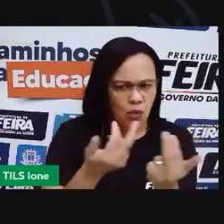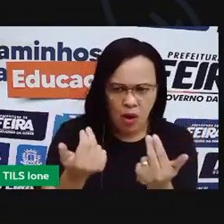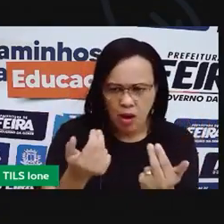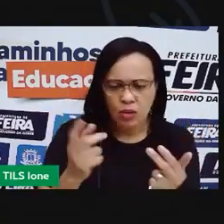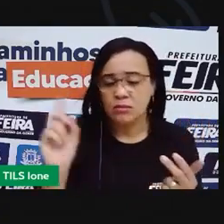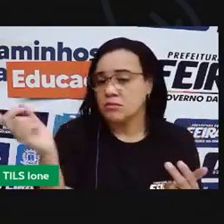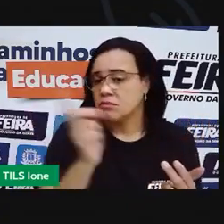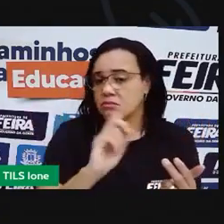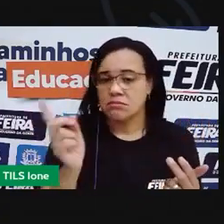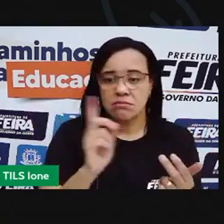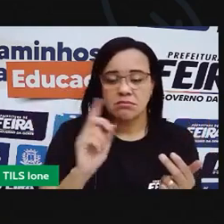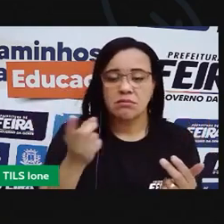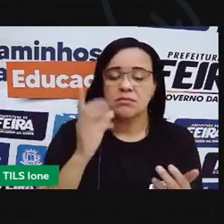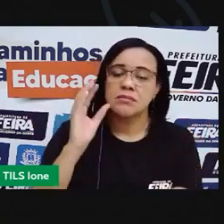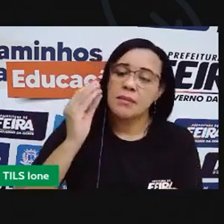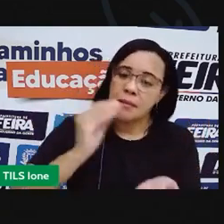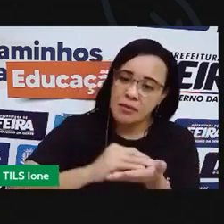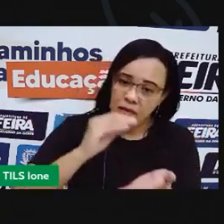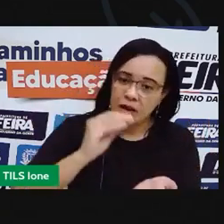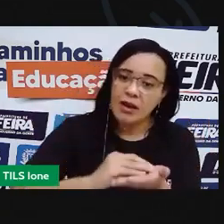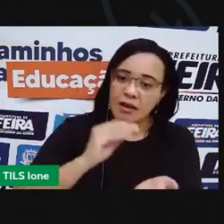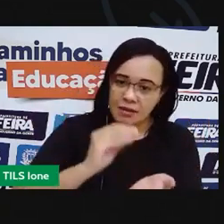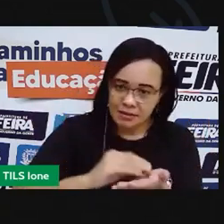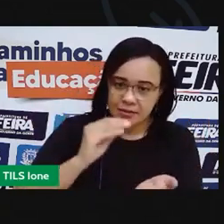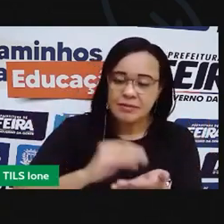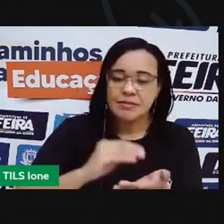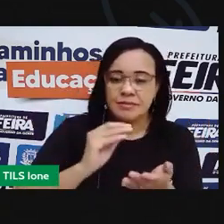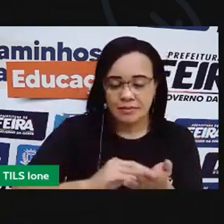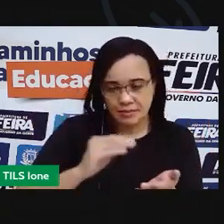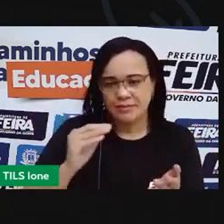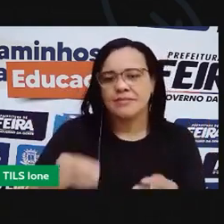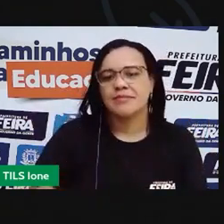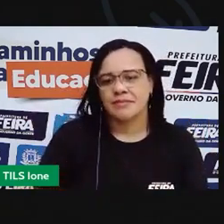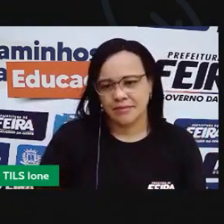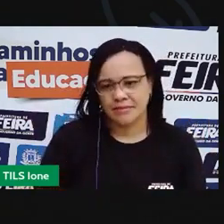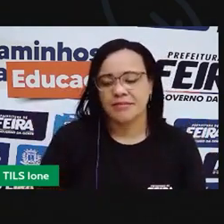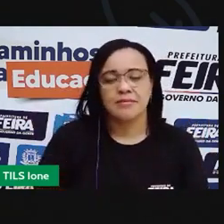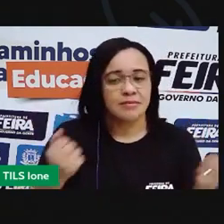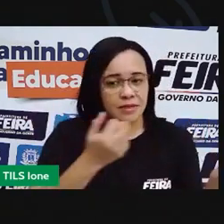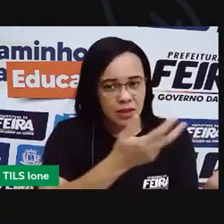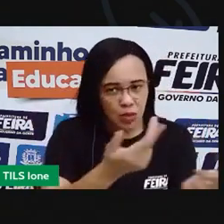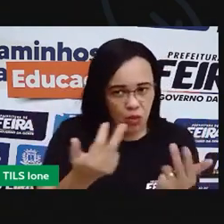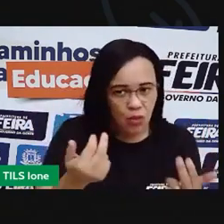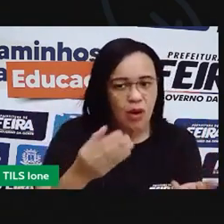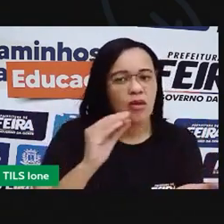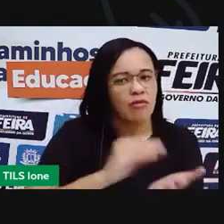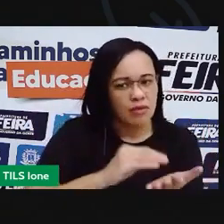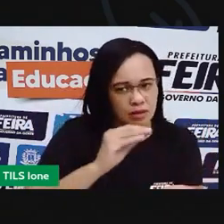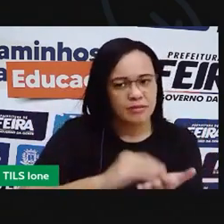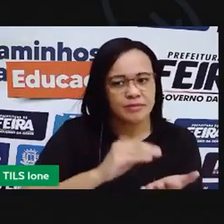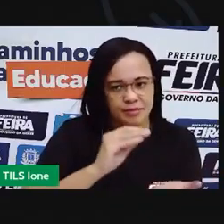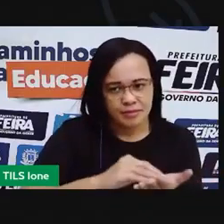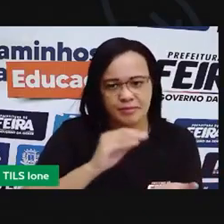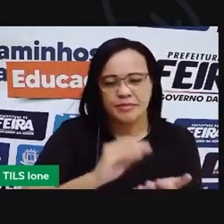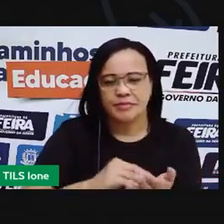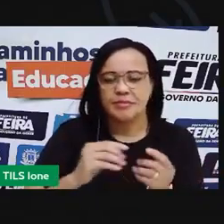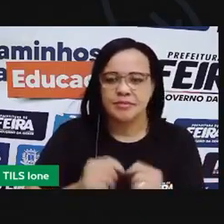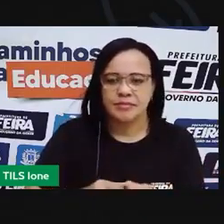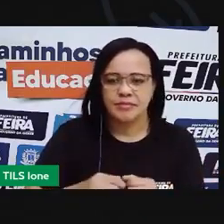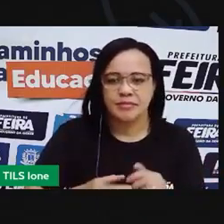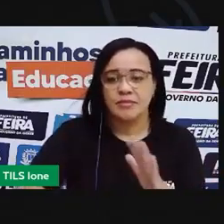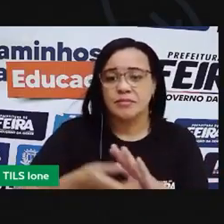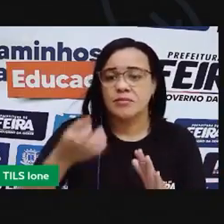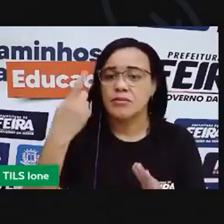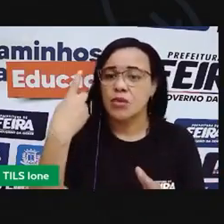eu ainda preciso retirar mais copos para ficar igual então vou retirar